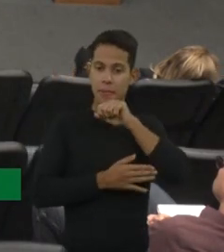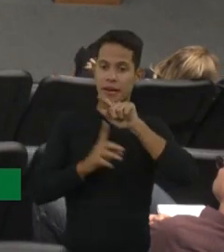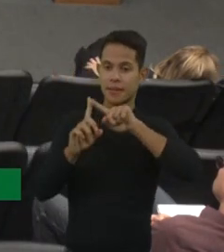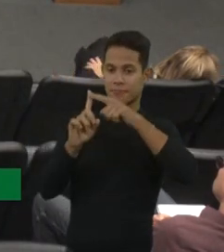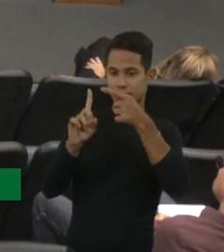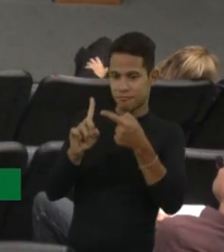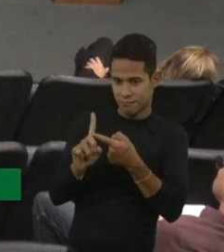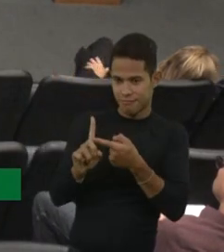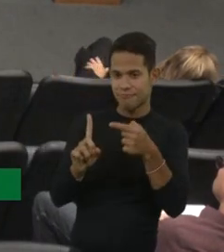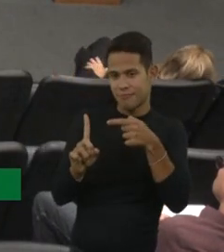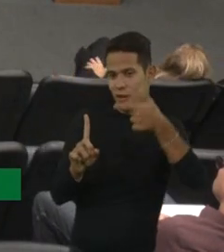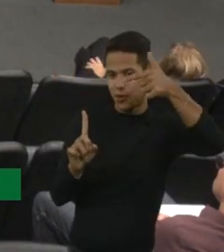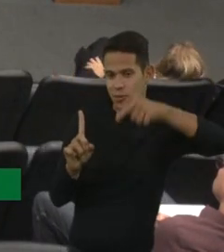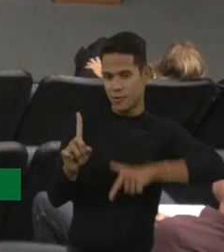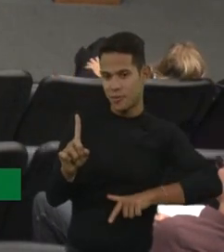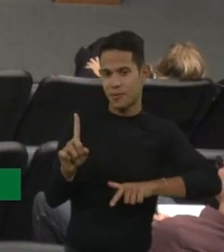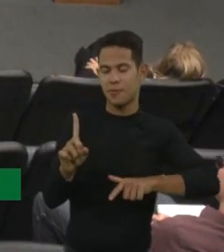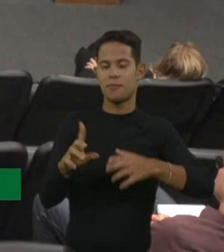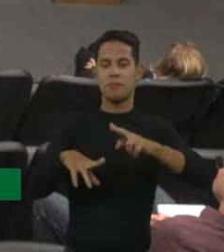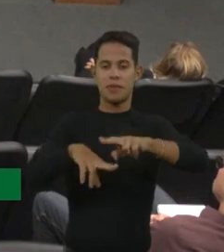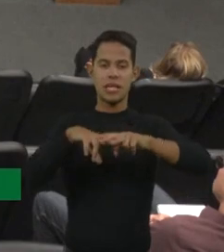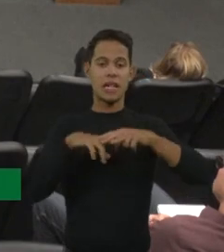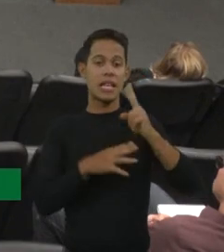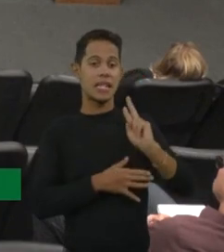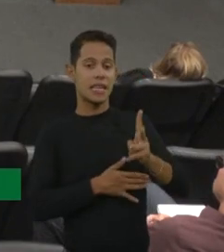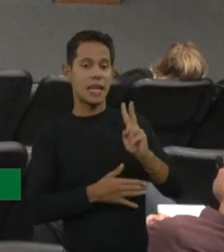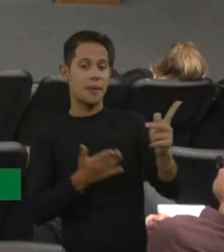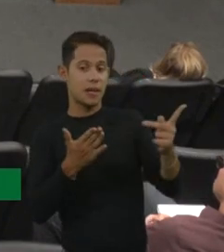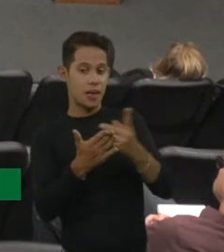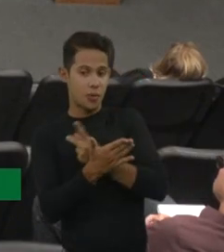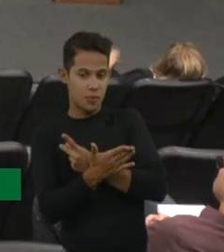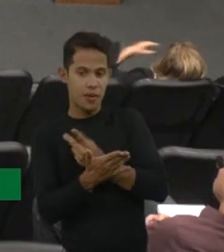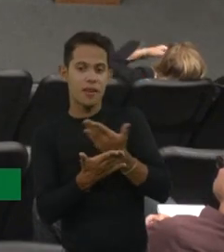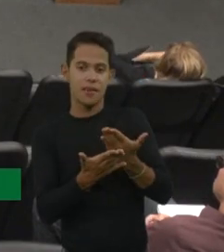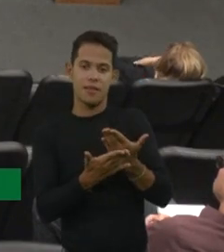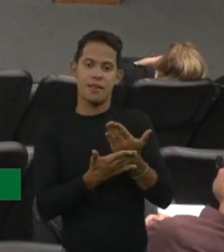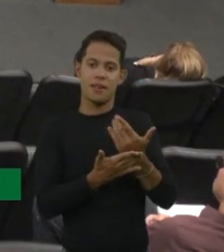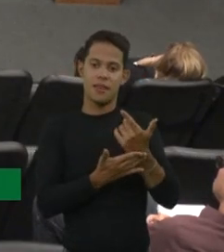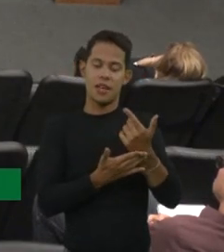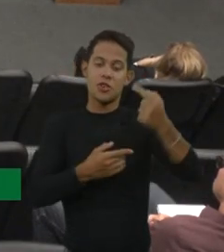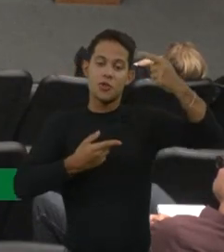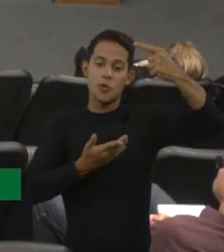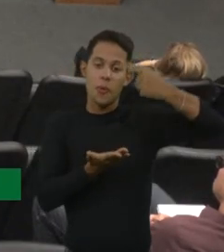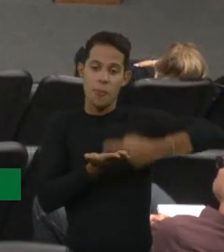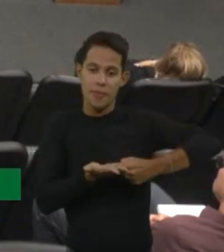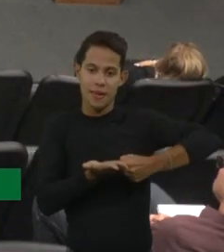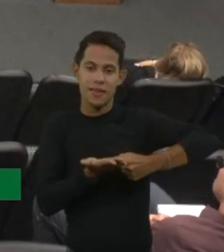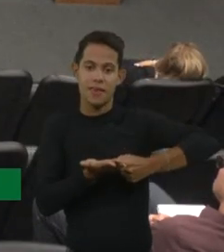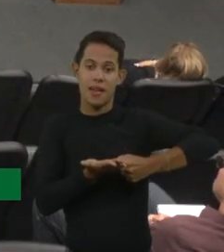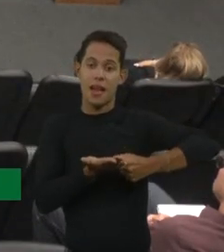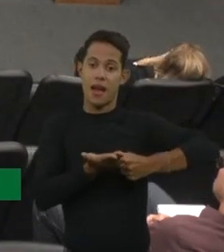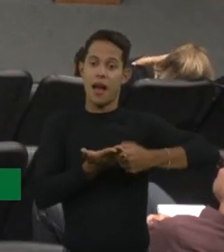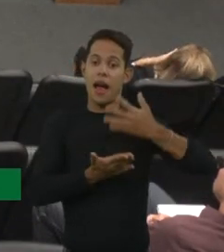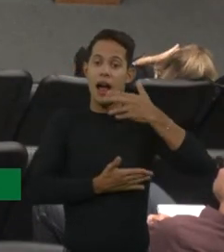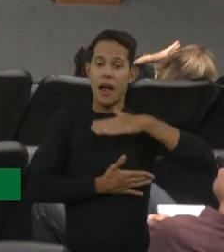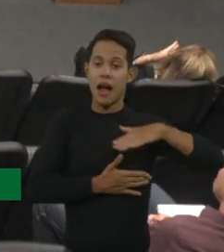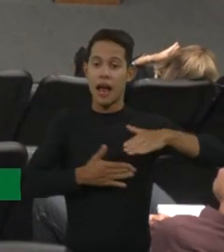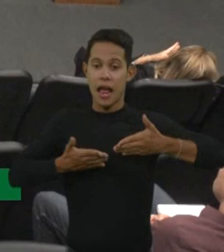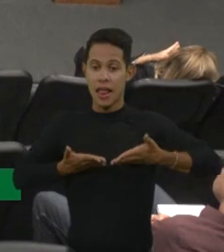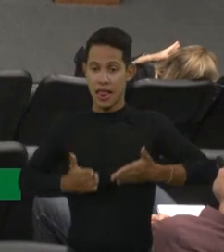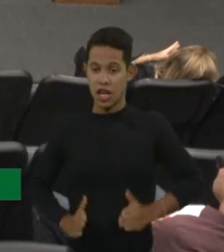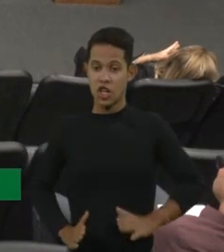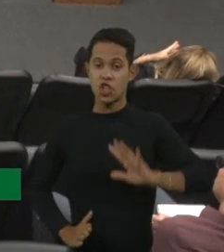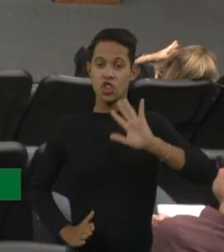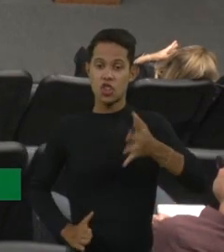né, logo, sempre que acontece isso, já aconteceu várias vezes, né, a gente combina de assim que a criança nasce, já coletar o teste molecular.